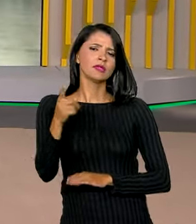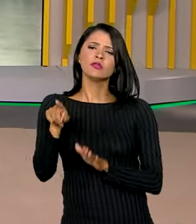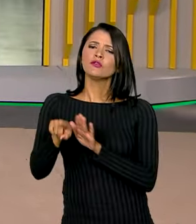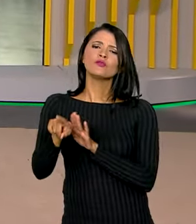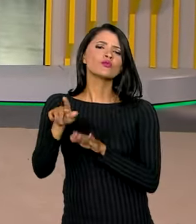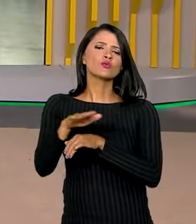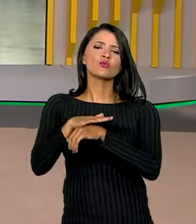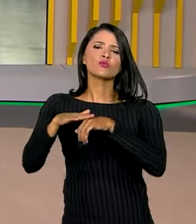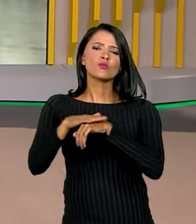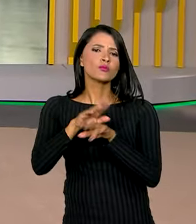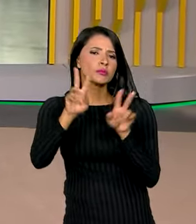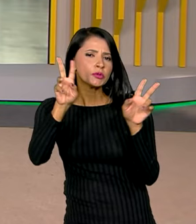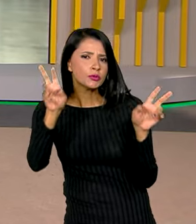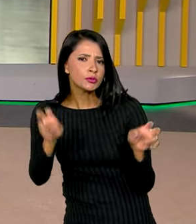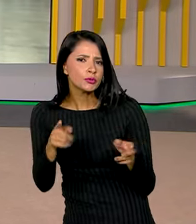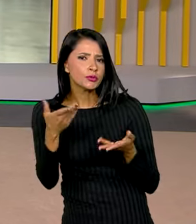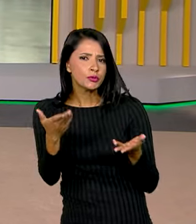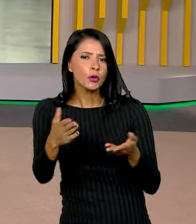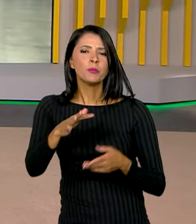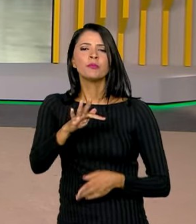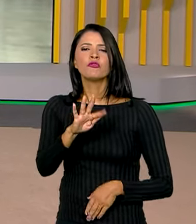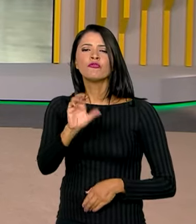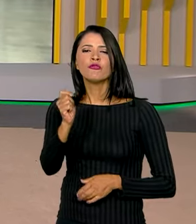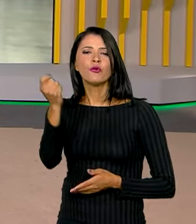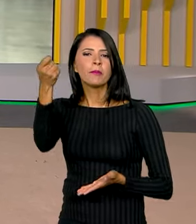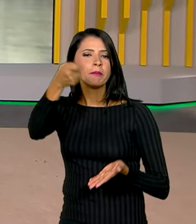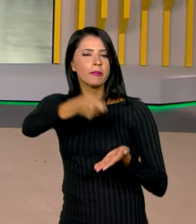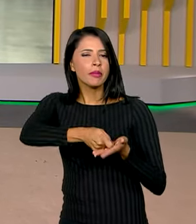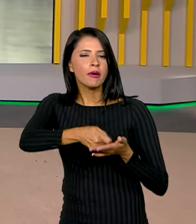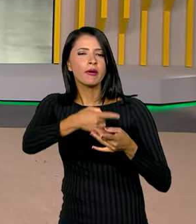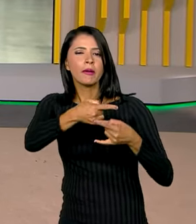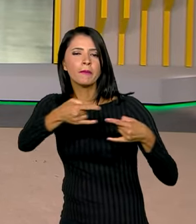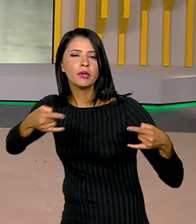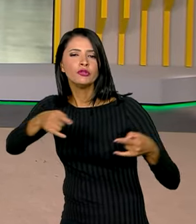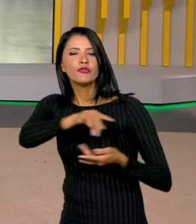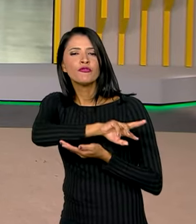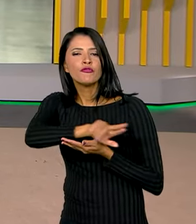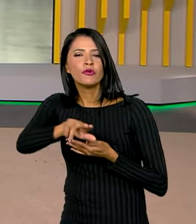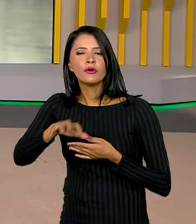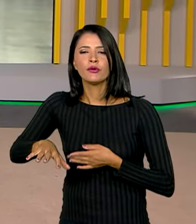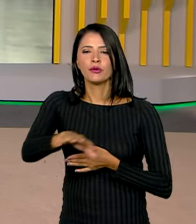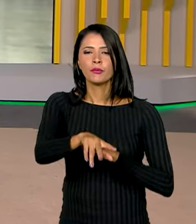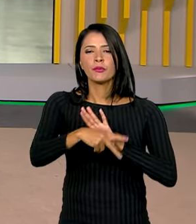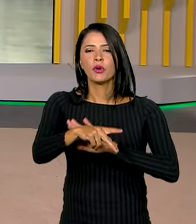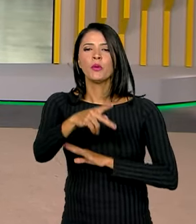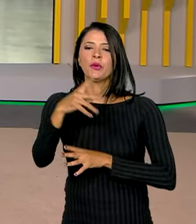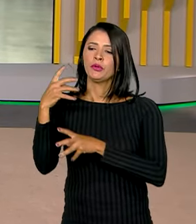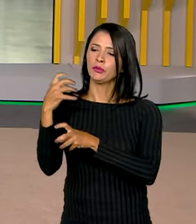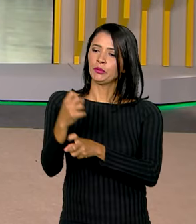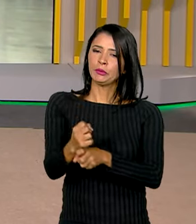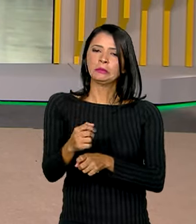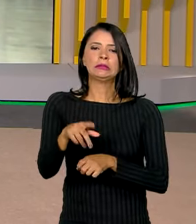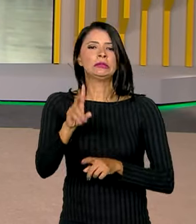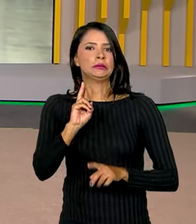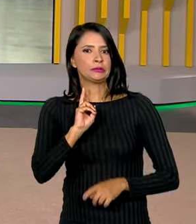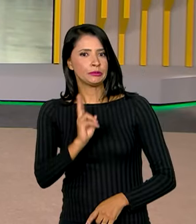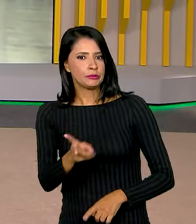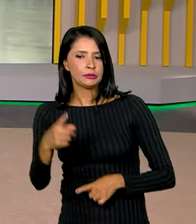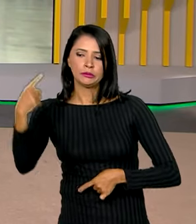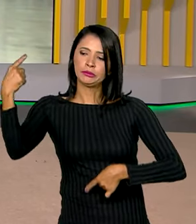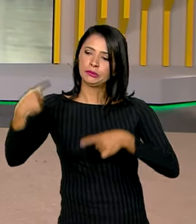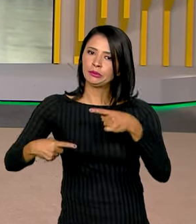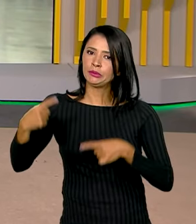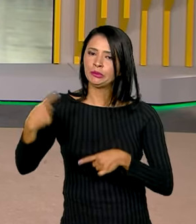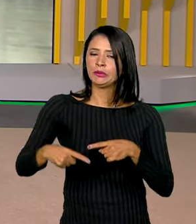conversar, Pablo, sobre esse assunto da folha de pagamento de diferentes setores da economia, que continua em discussão entre governo,